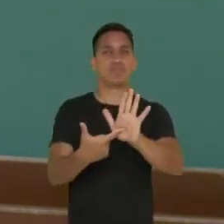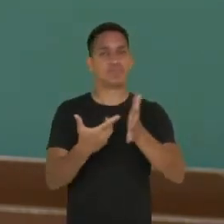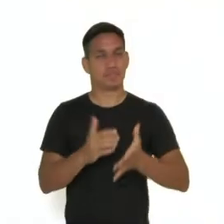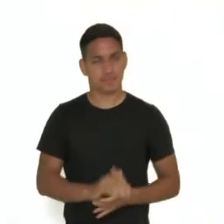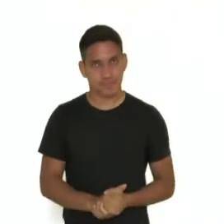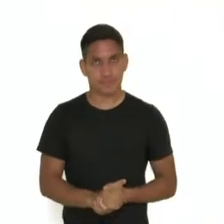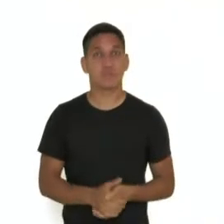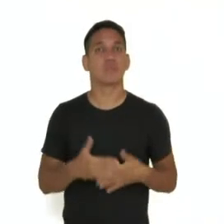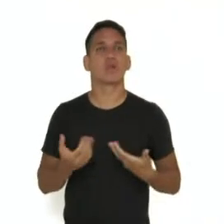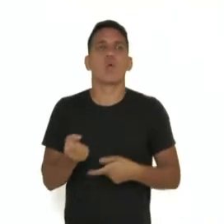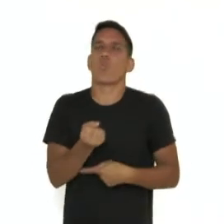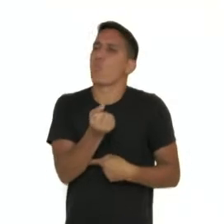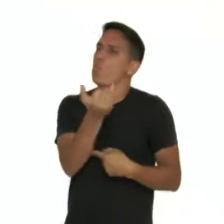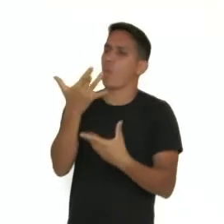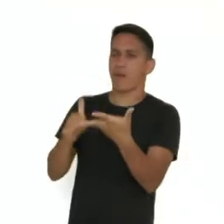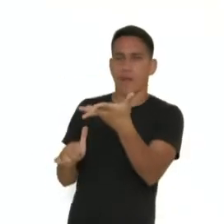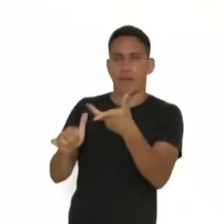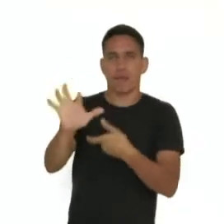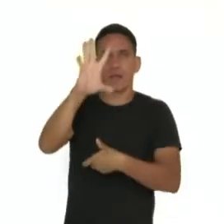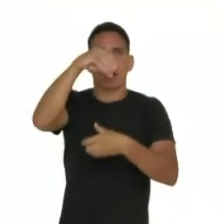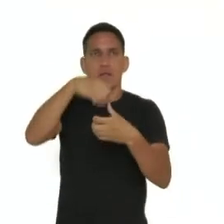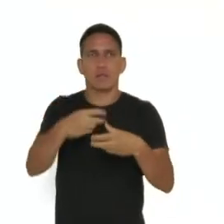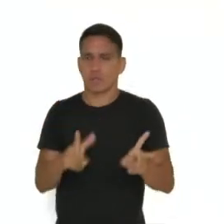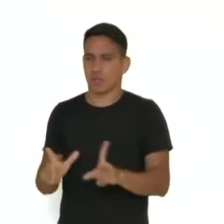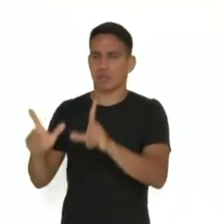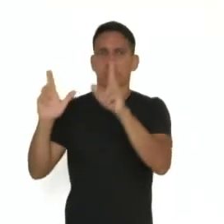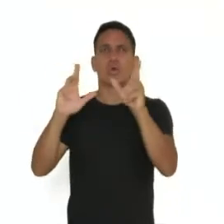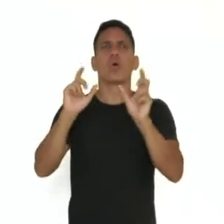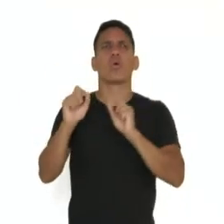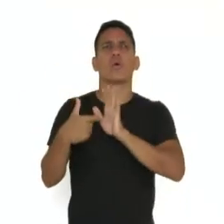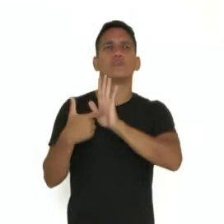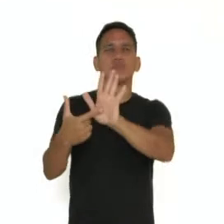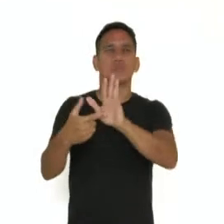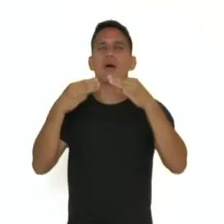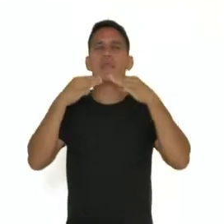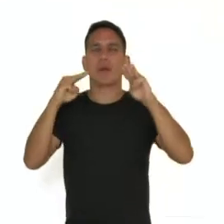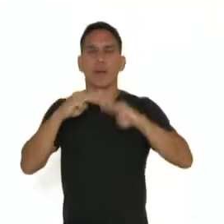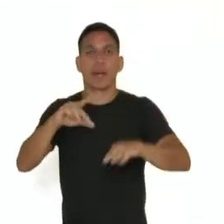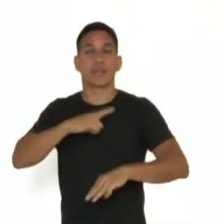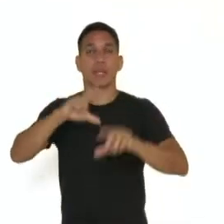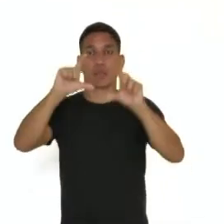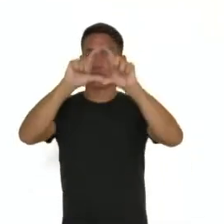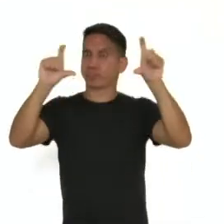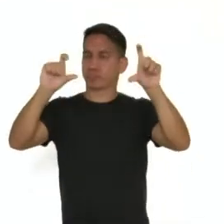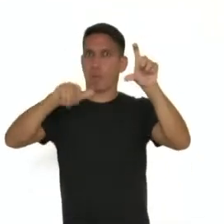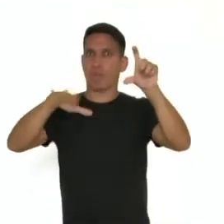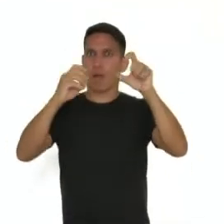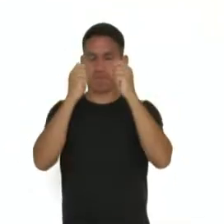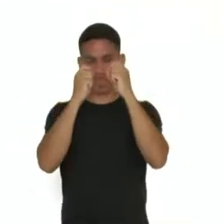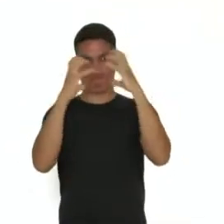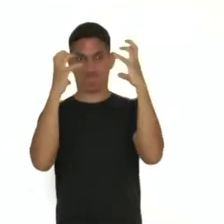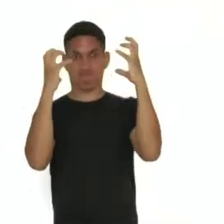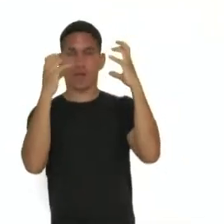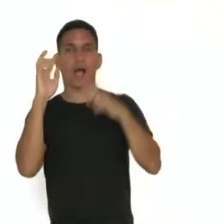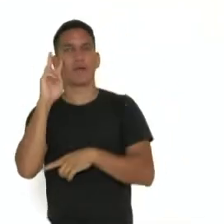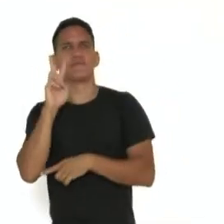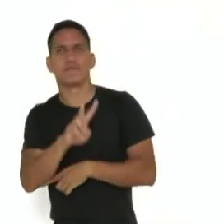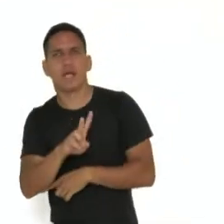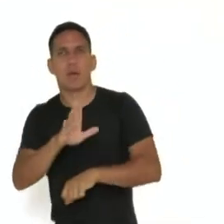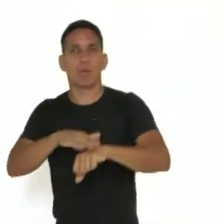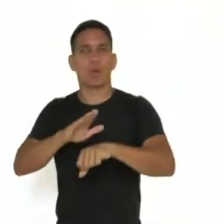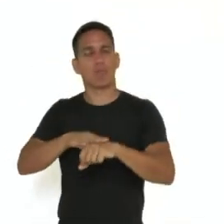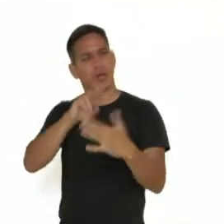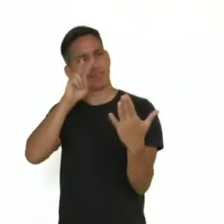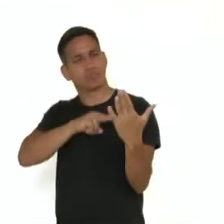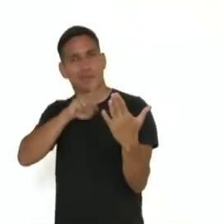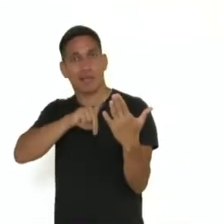né? Quais são os elementos das peças publicitárias? Nós temos o título, que é um dos elementos que mais chamam a atenção no primeiro contato com a peça.